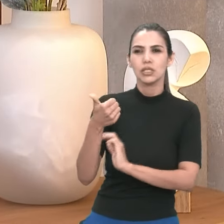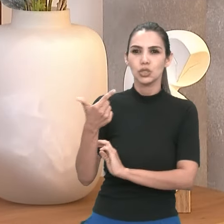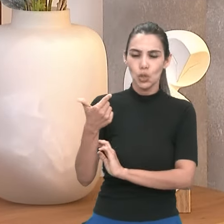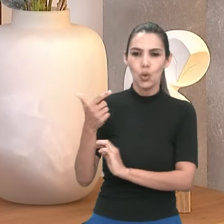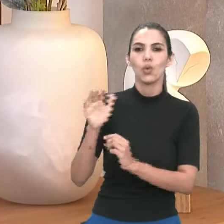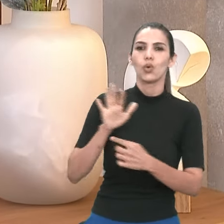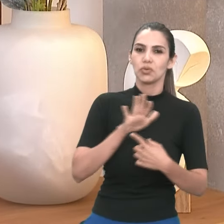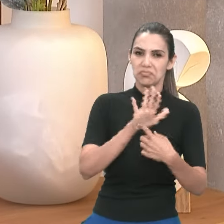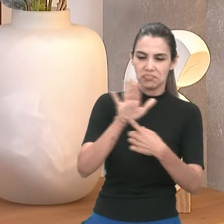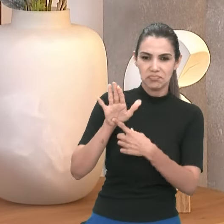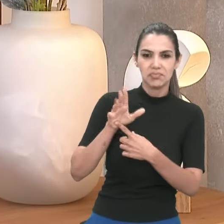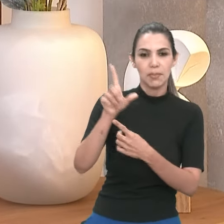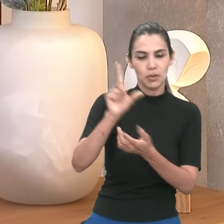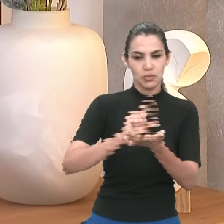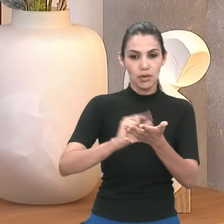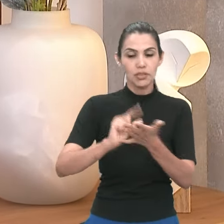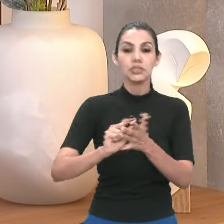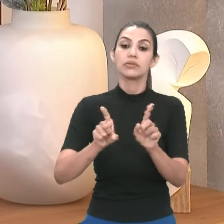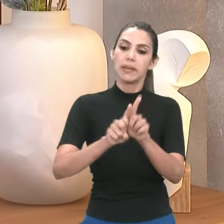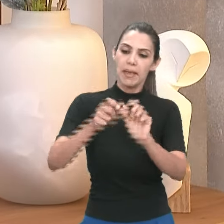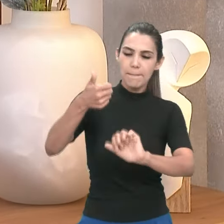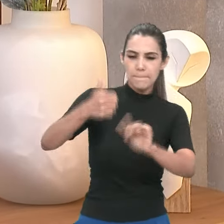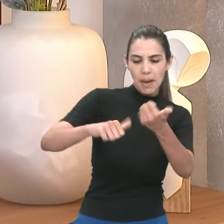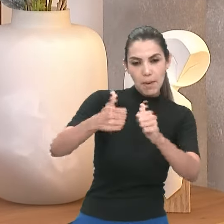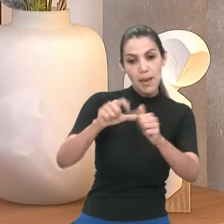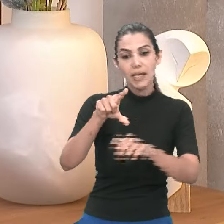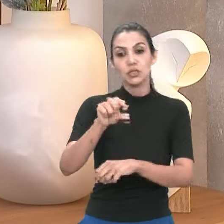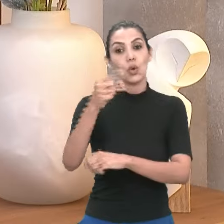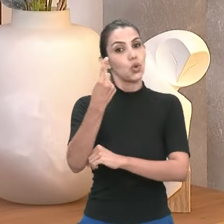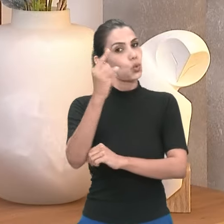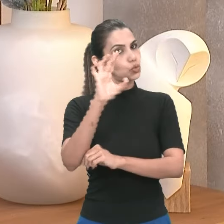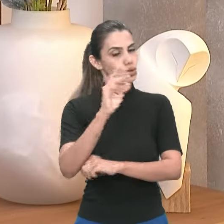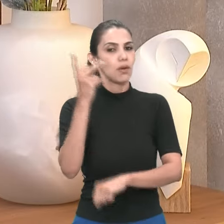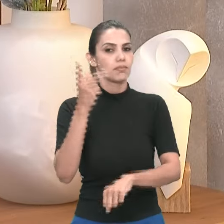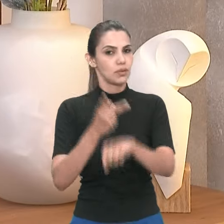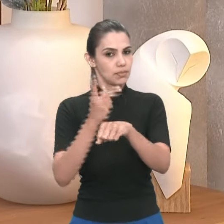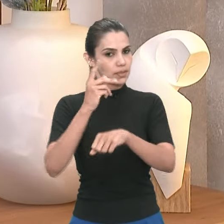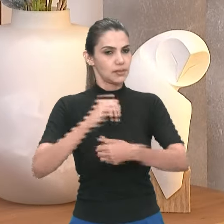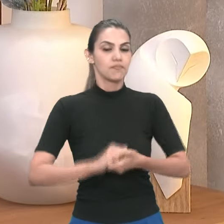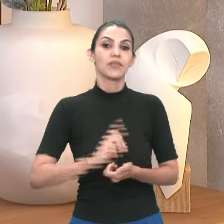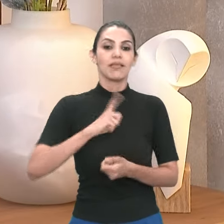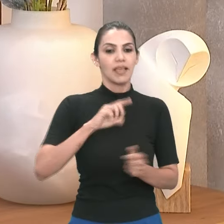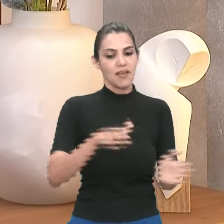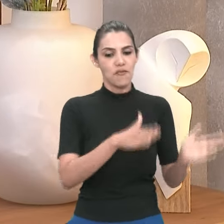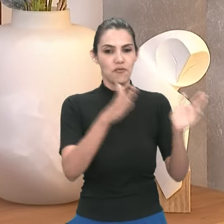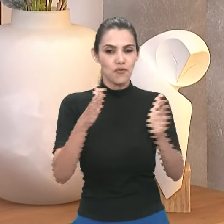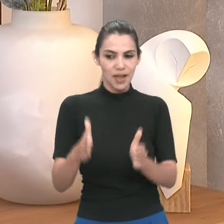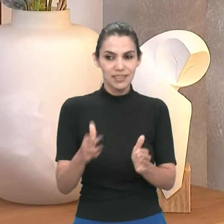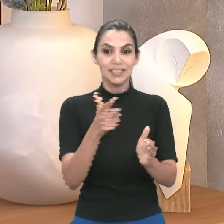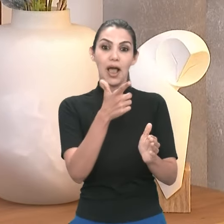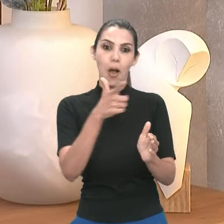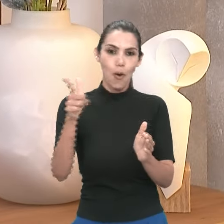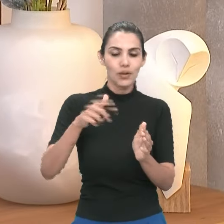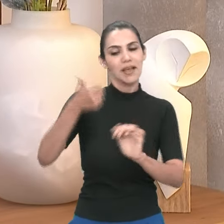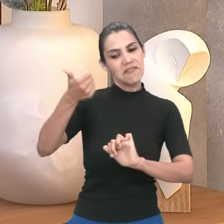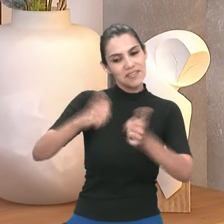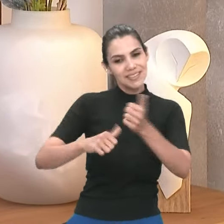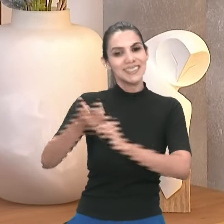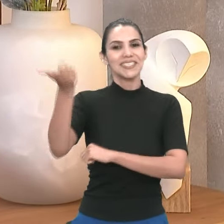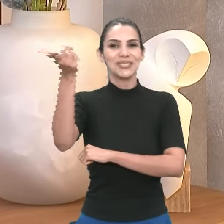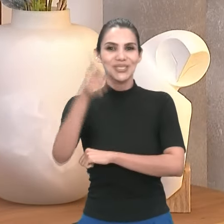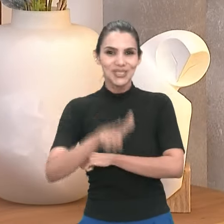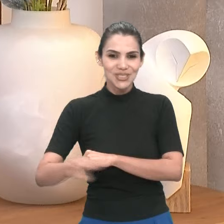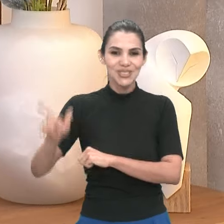trabalhos também, que são avaliados e apenas um é indicado. E aí, vai para a próxima fase, que a gente faz a reavaliação